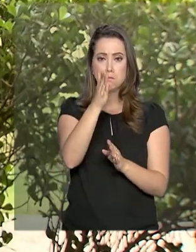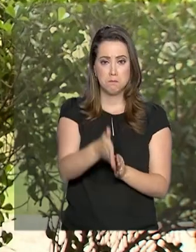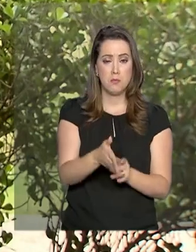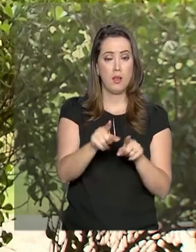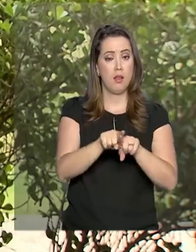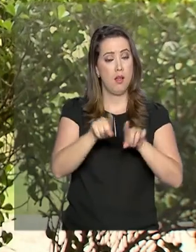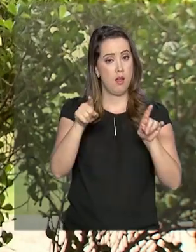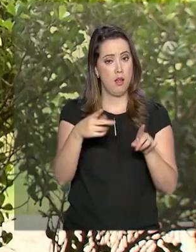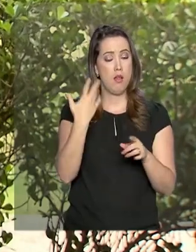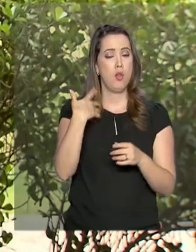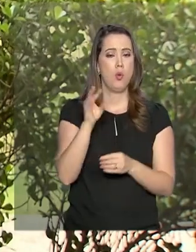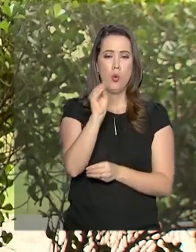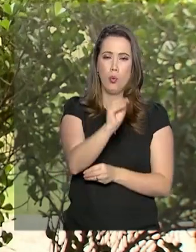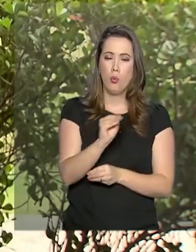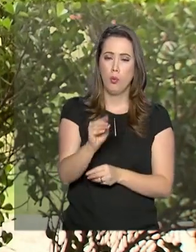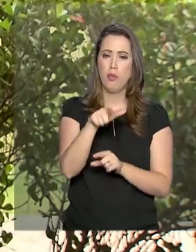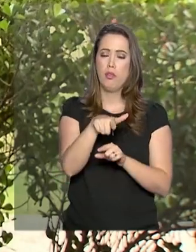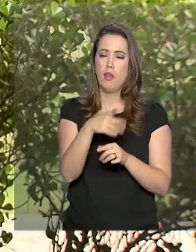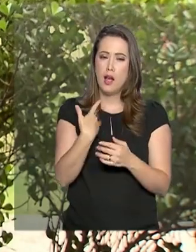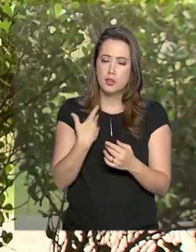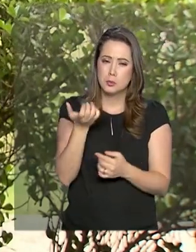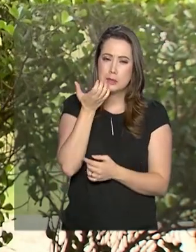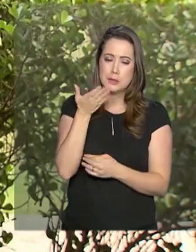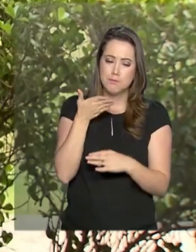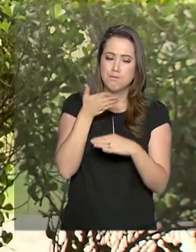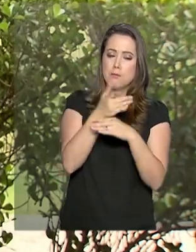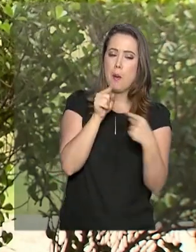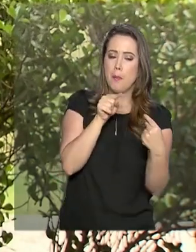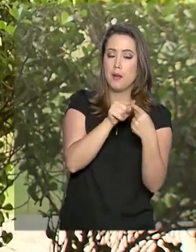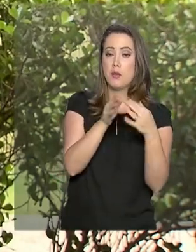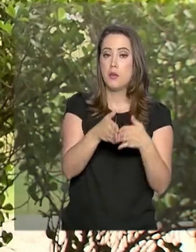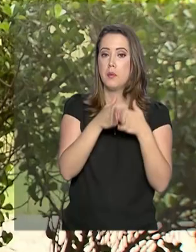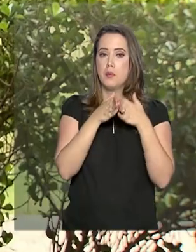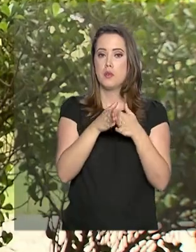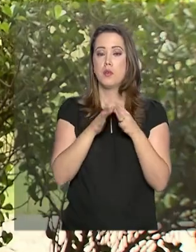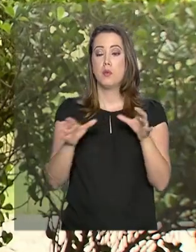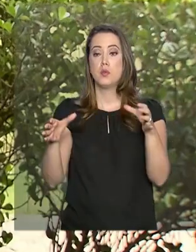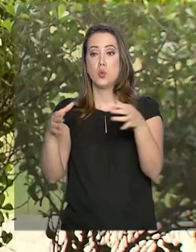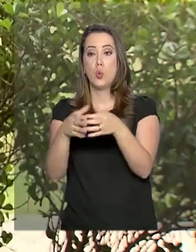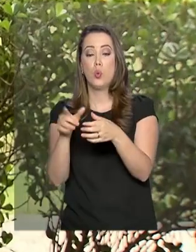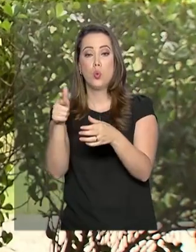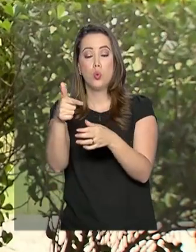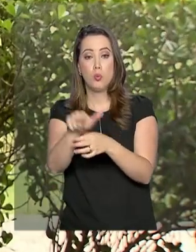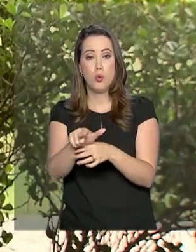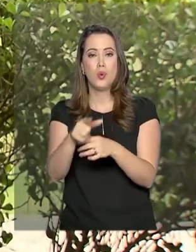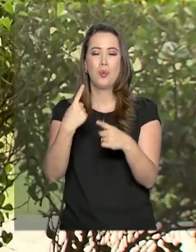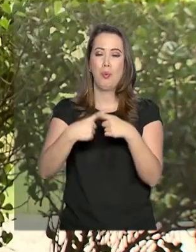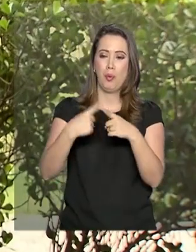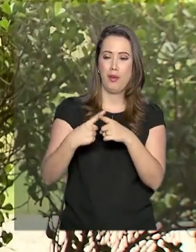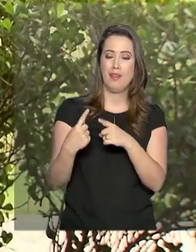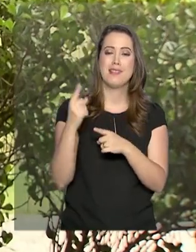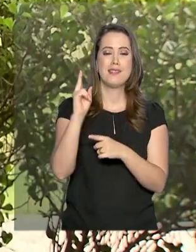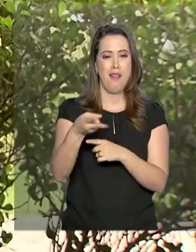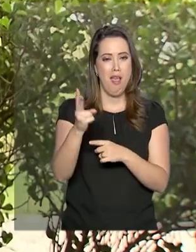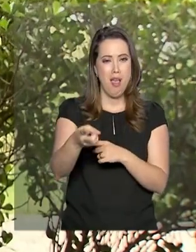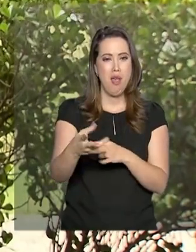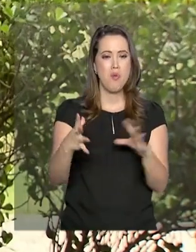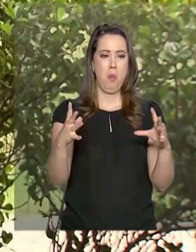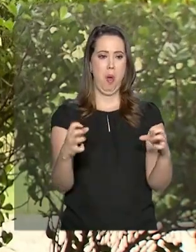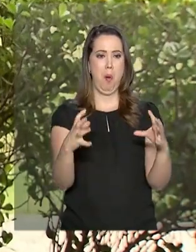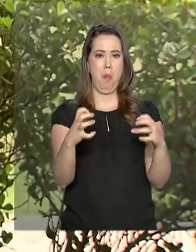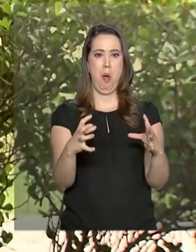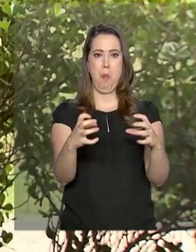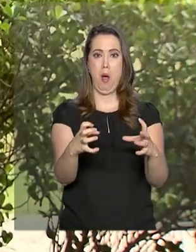A tentativa de aproximação foi requisitada pelos matis. Confrontos entre as duas etnias já